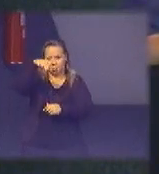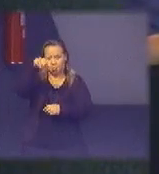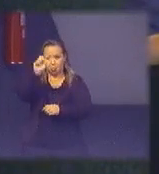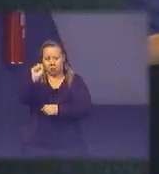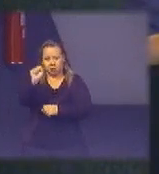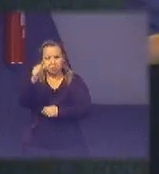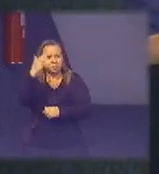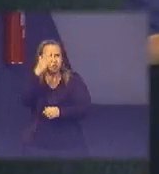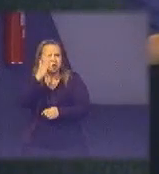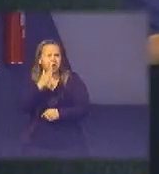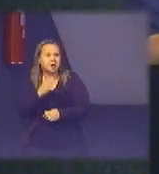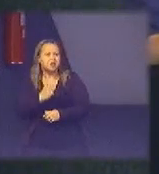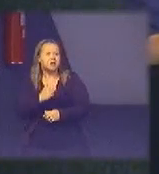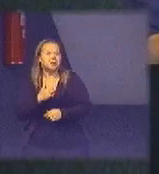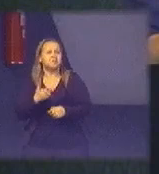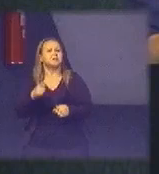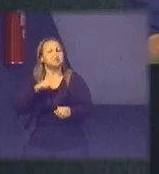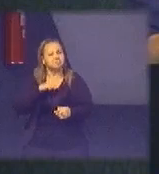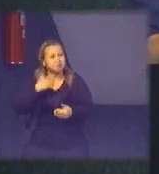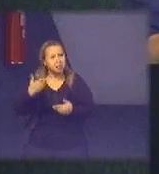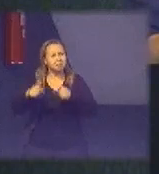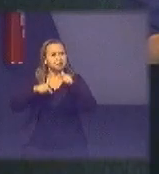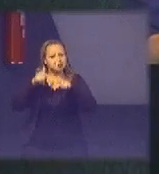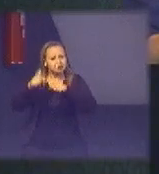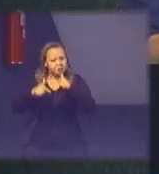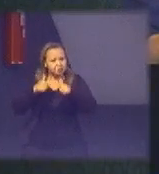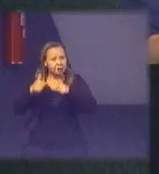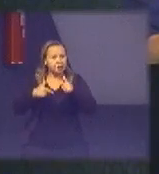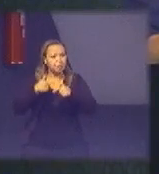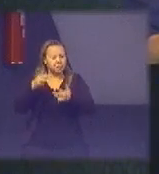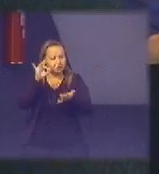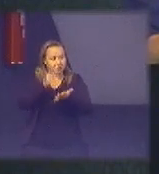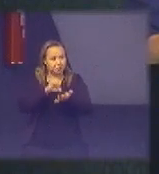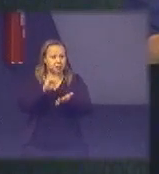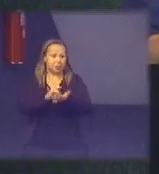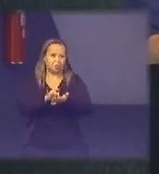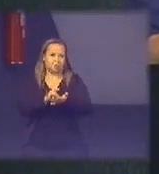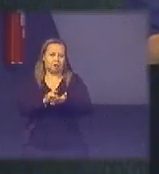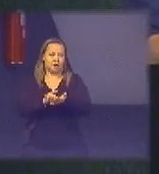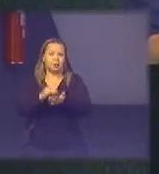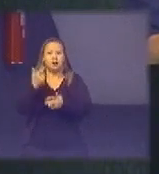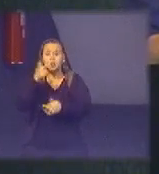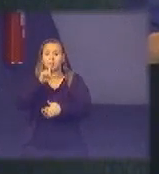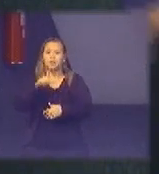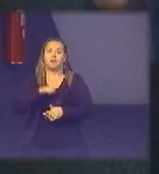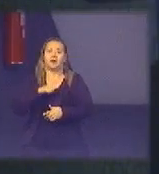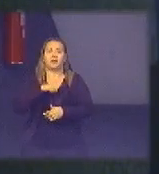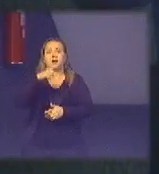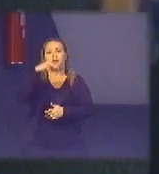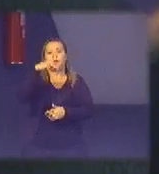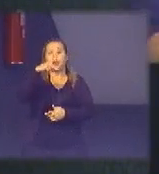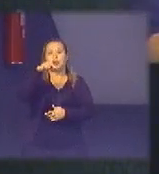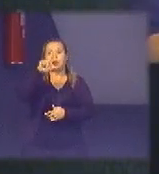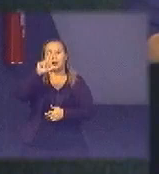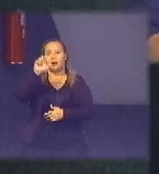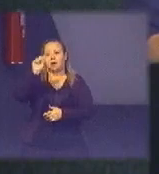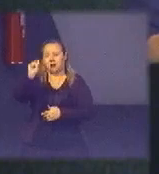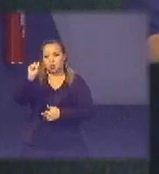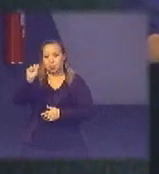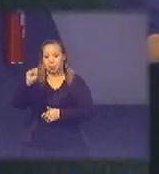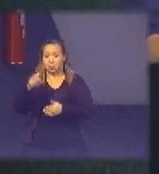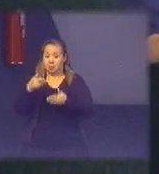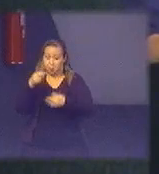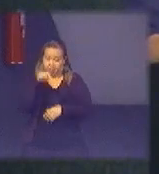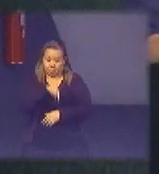o Brasil não tem nem servidor efetivo para fazer compra pública vai ter PLS e é isso então mas aqui a gente consegue chegar